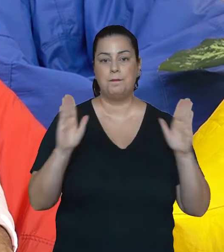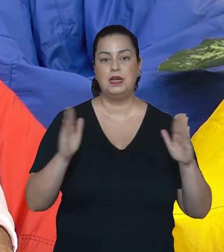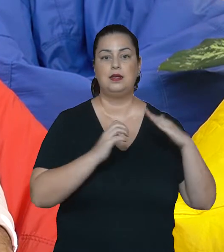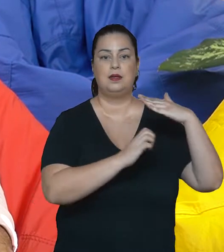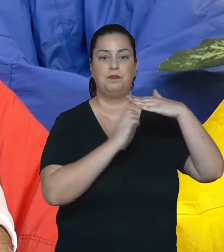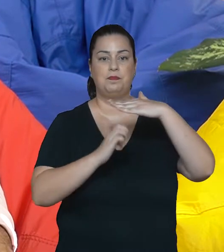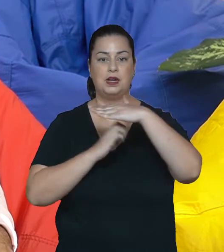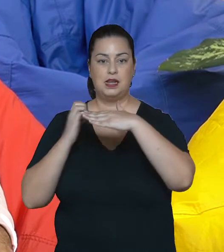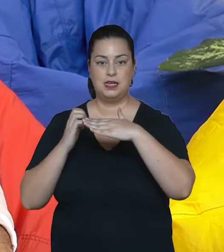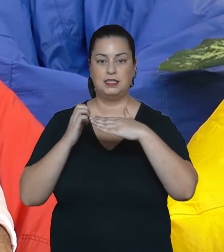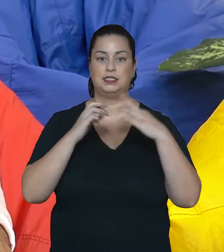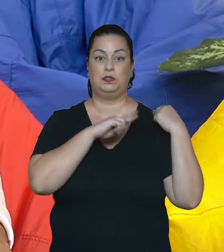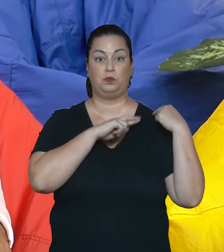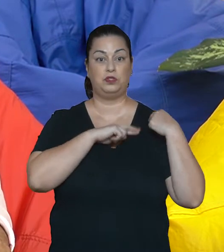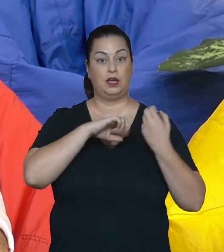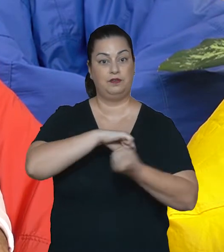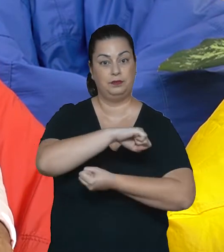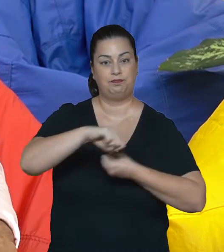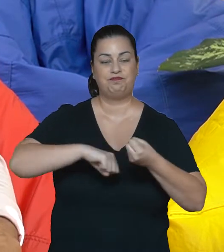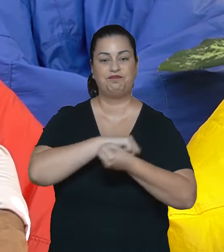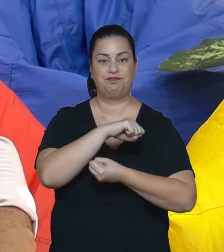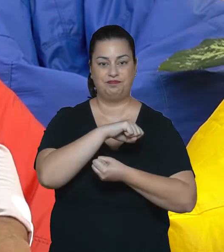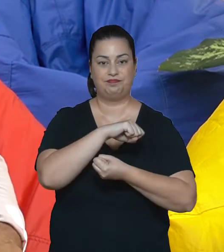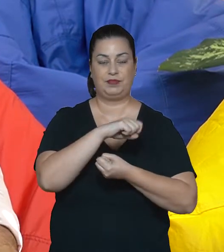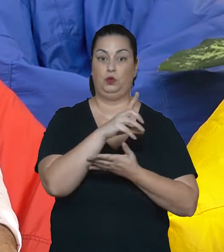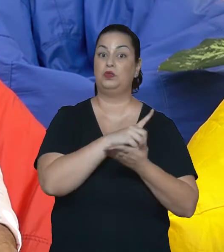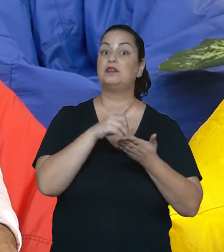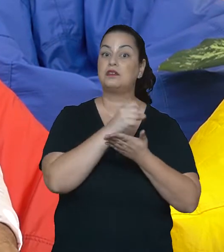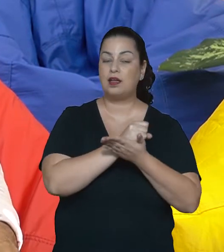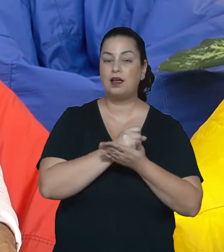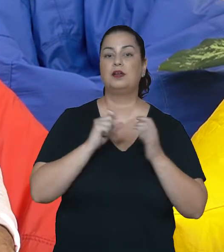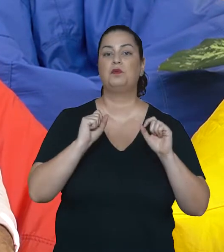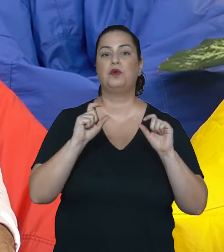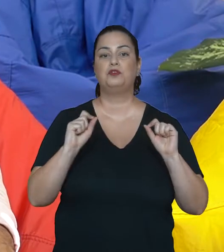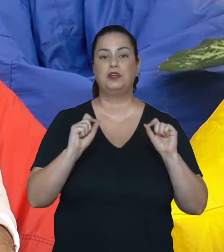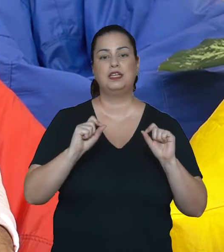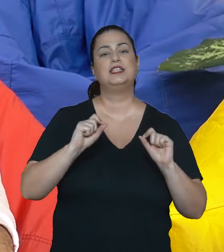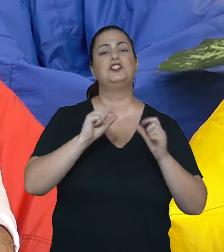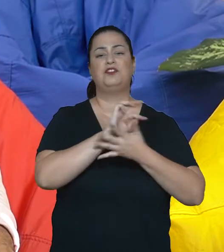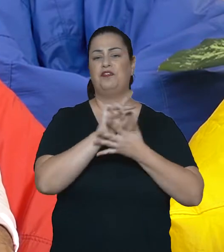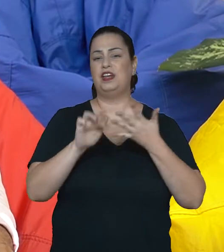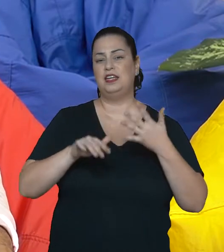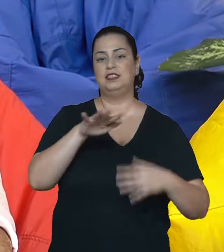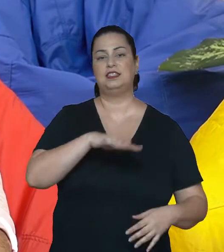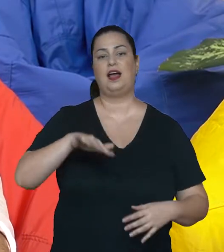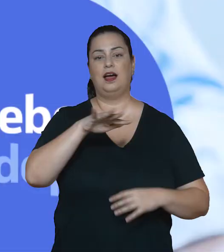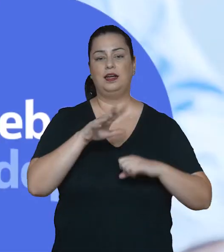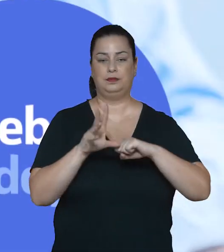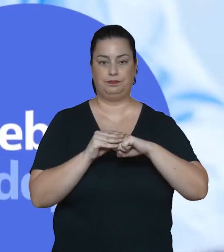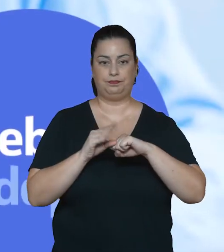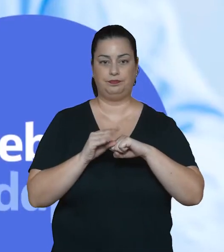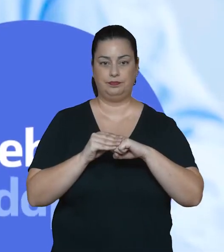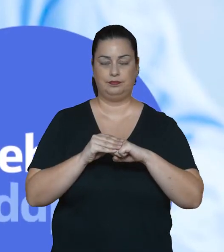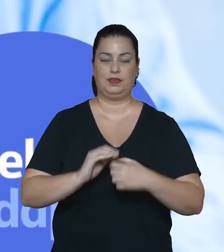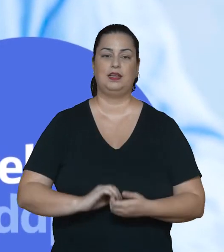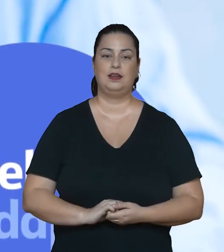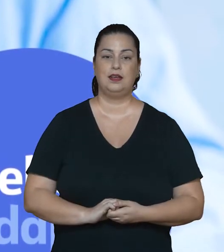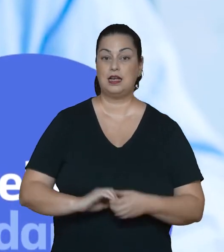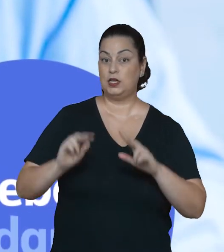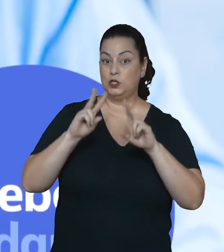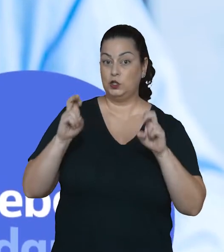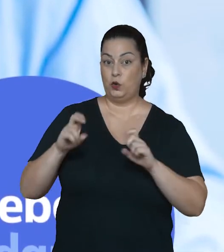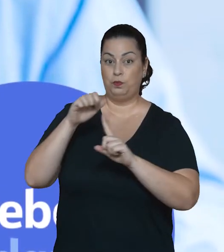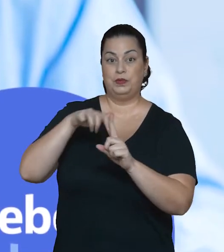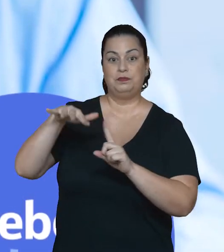modelos de negócios sustentáveis. O design poderia estar inserido em diferentes áreas do conhecimento, sobre aspectos